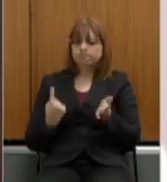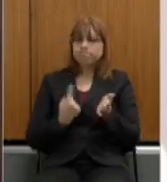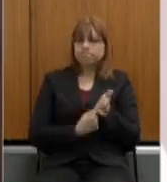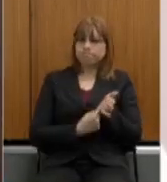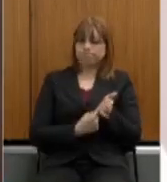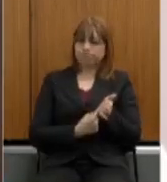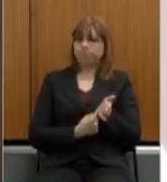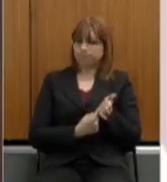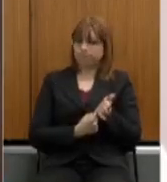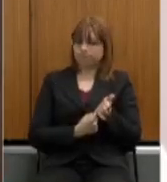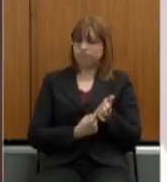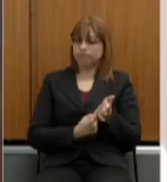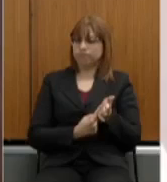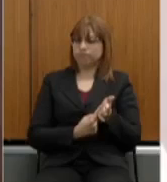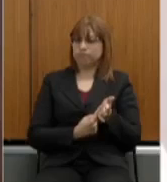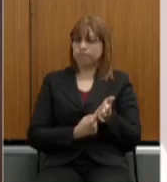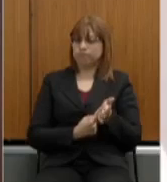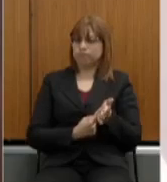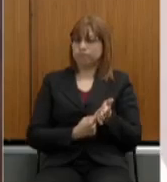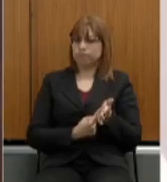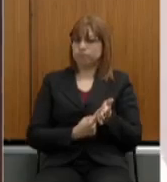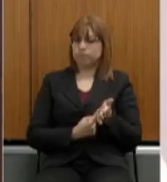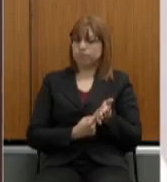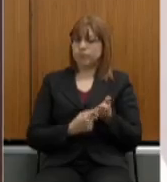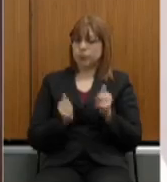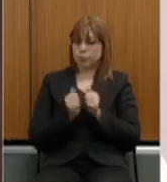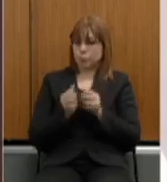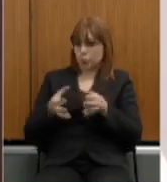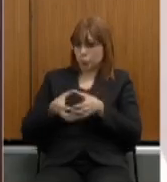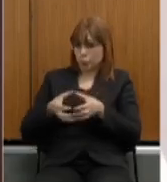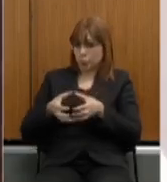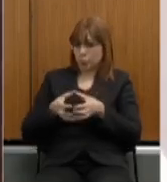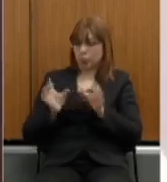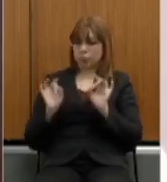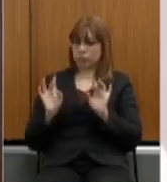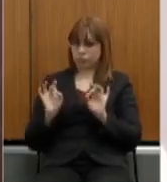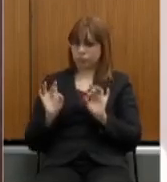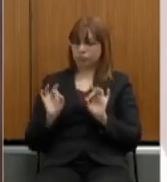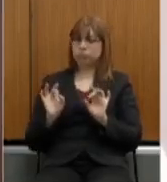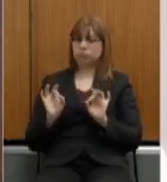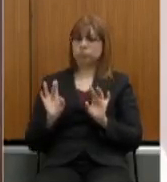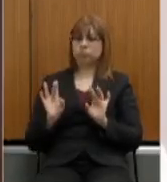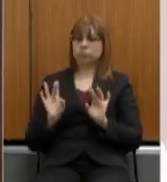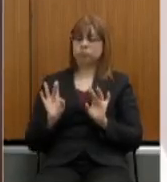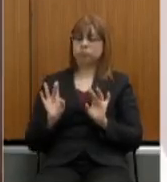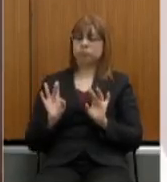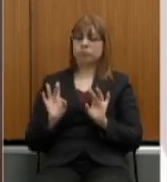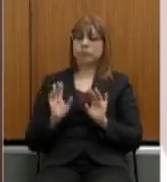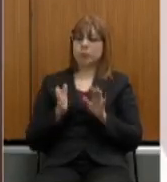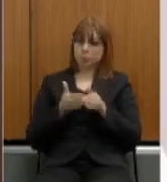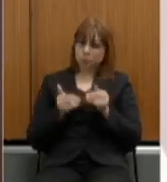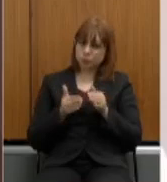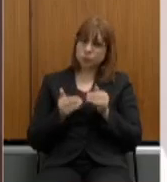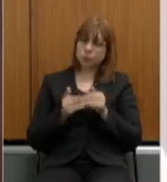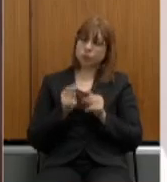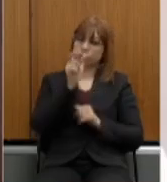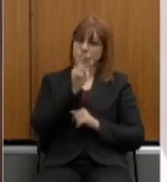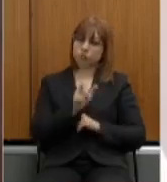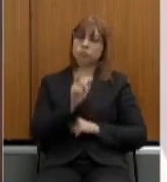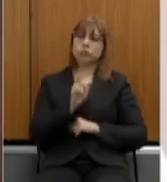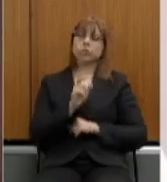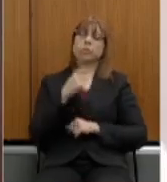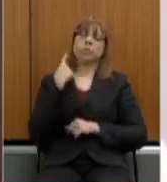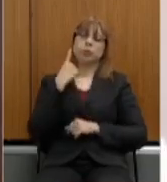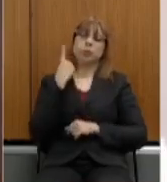foram feitos na Comissão Especial e que foi um pedido específico ao relator Samuel,